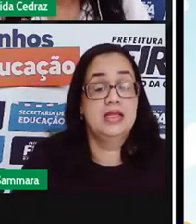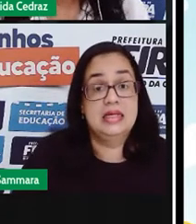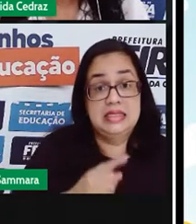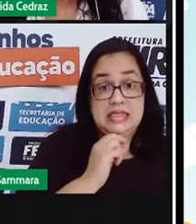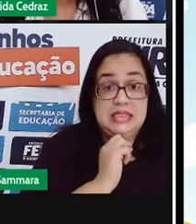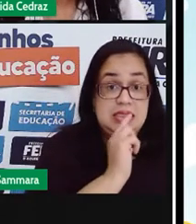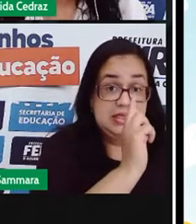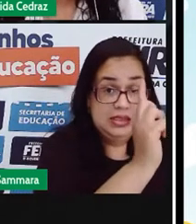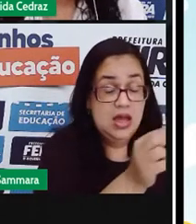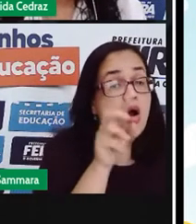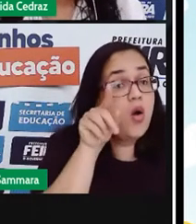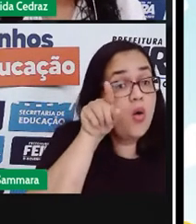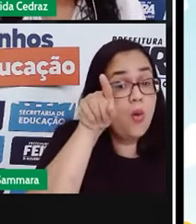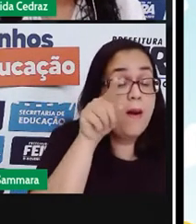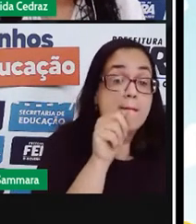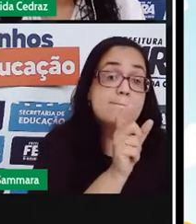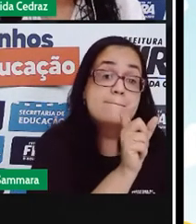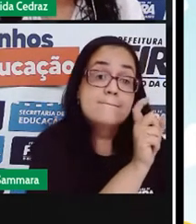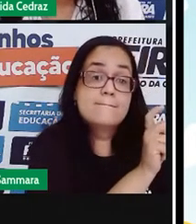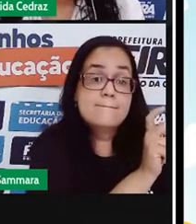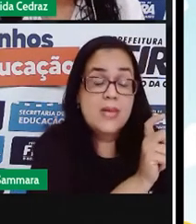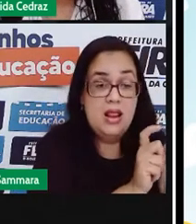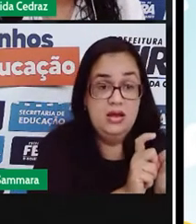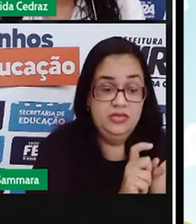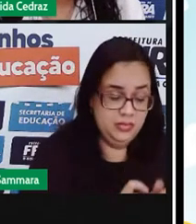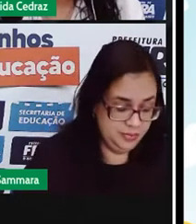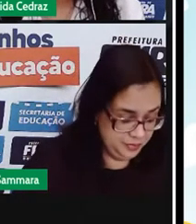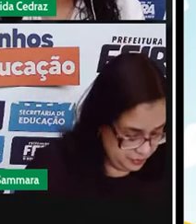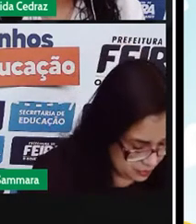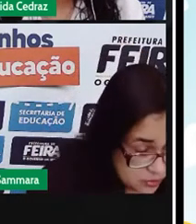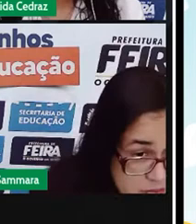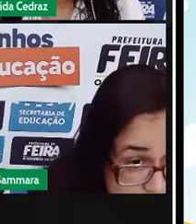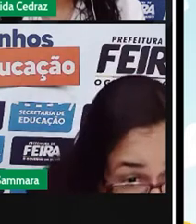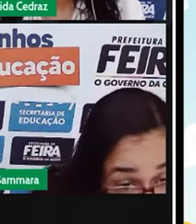Olha só as palavras que a Pró destacou.